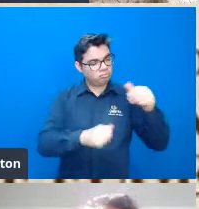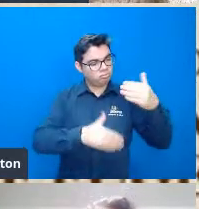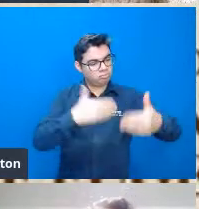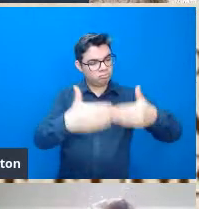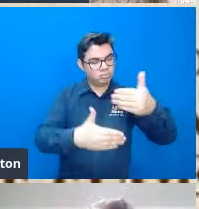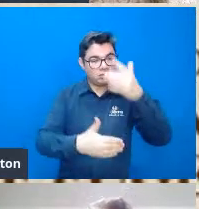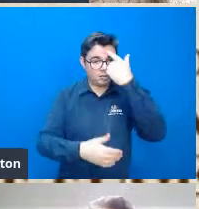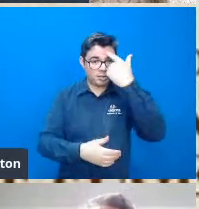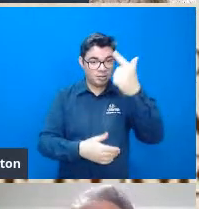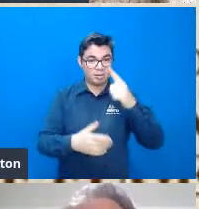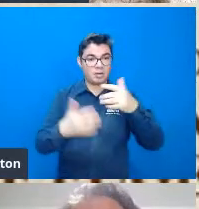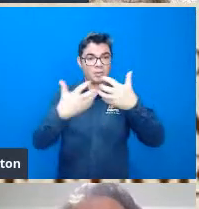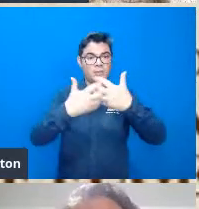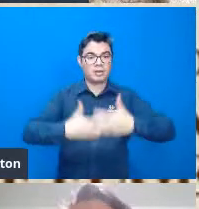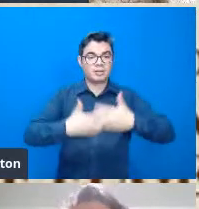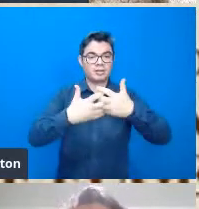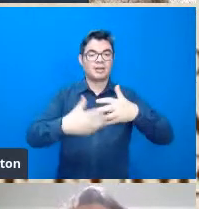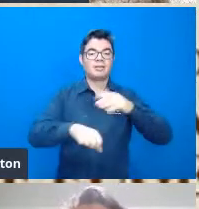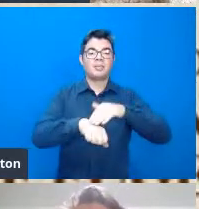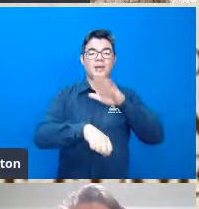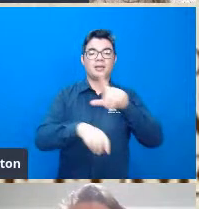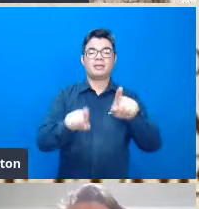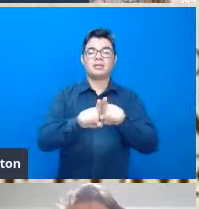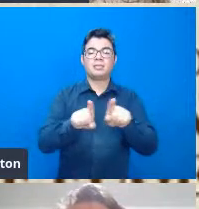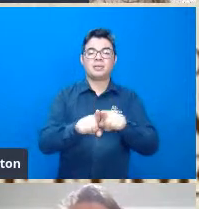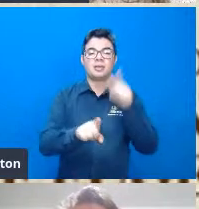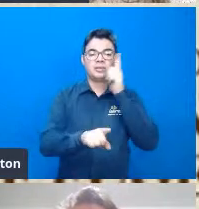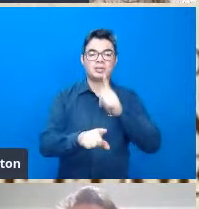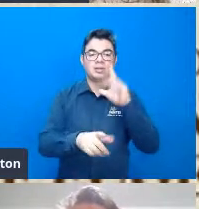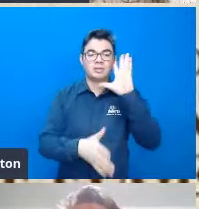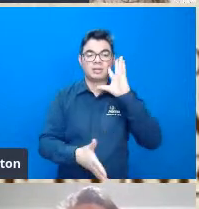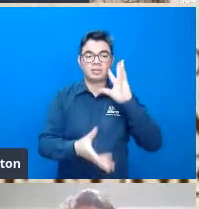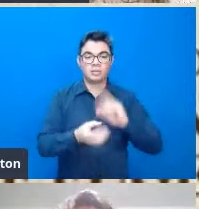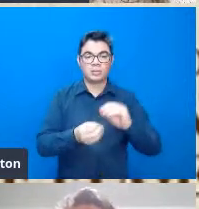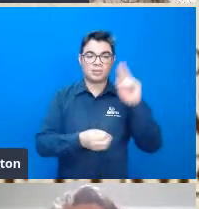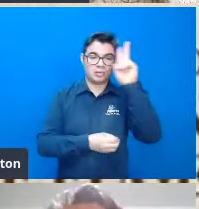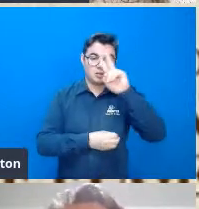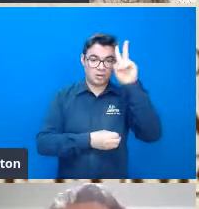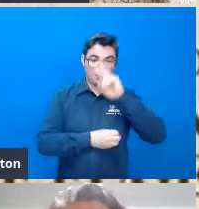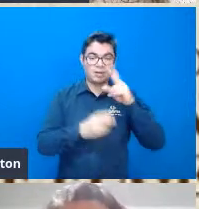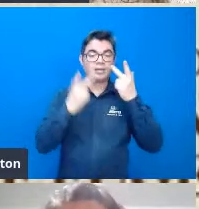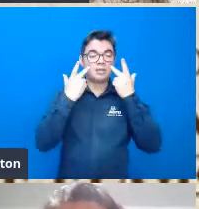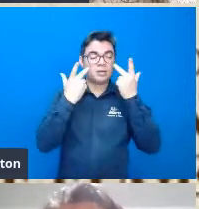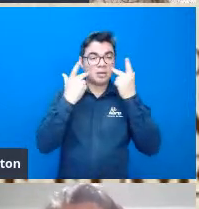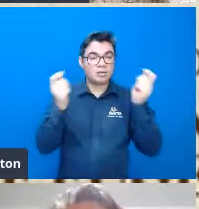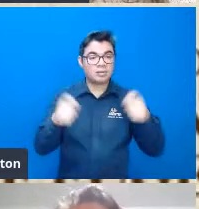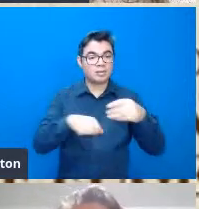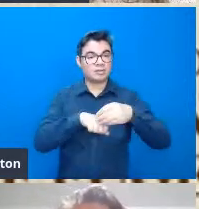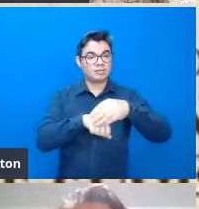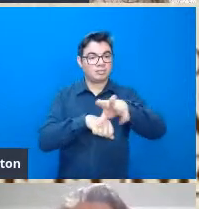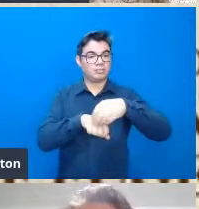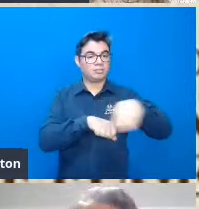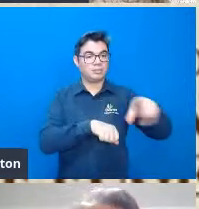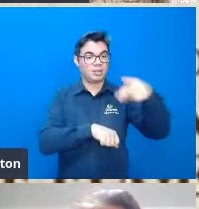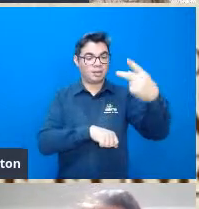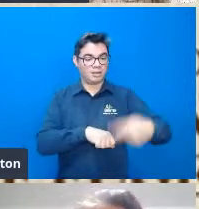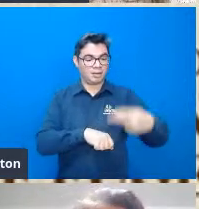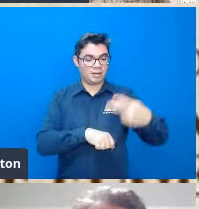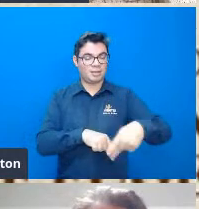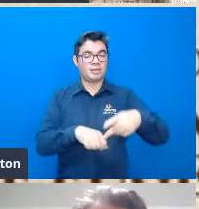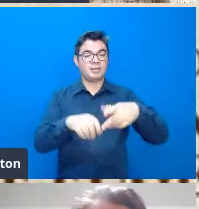adicionou uma complexidade ainda maior para o nosso entendimento da história natural e da distribuição das espécies aqui na terra